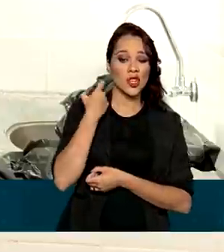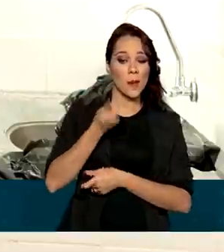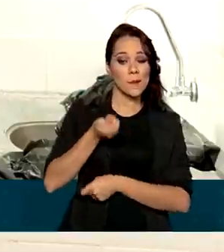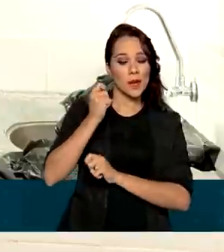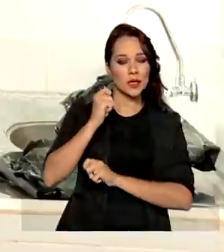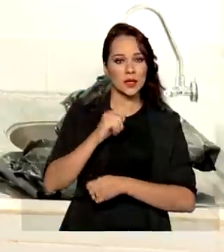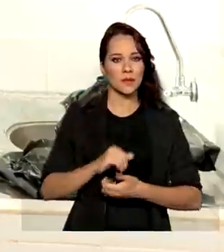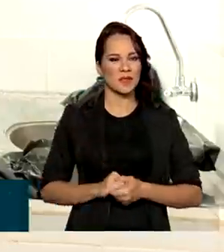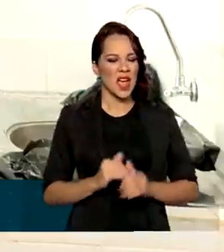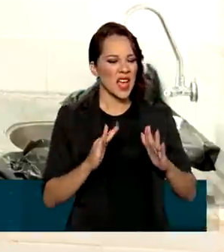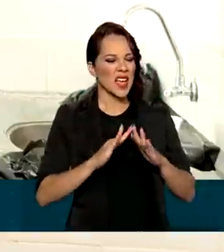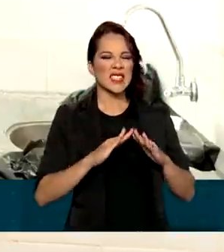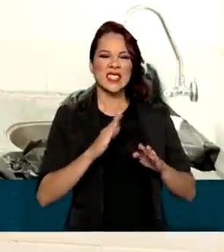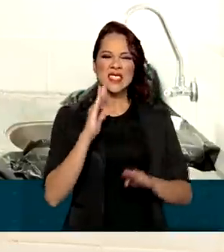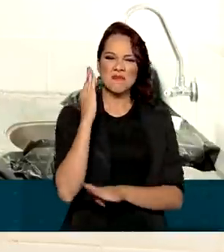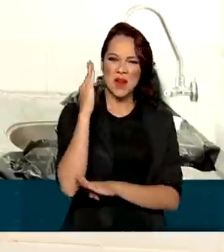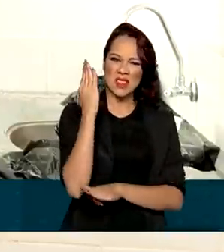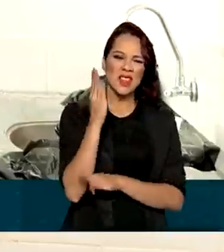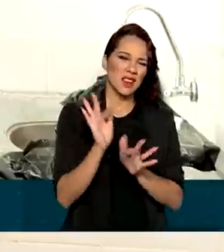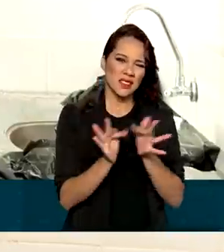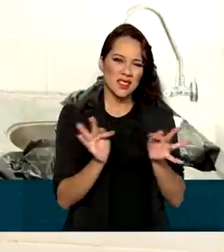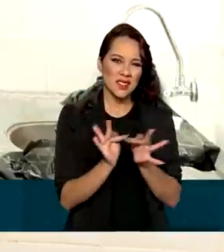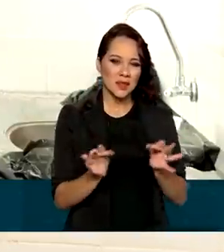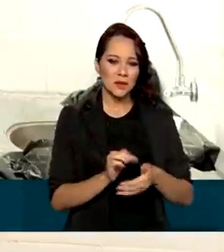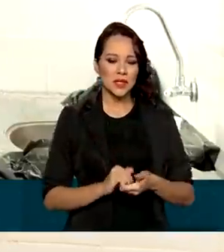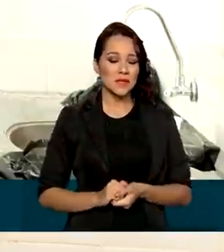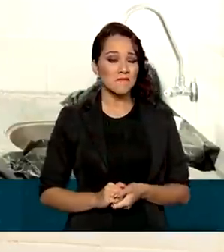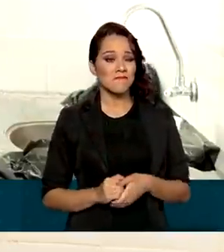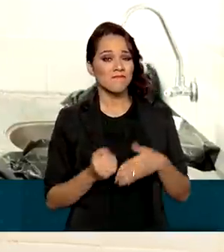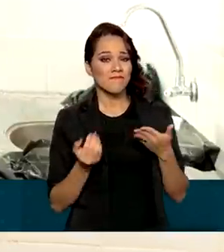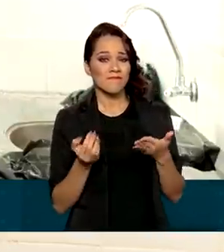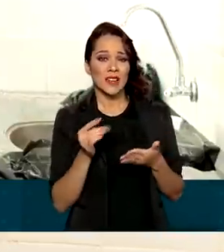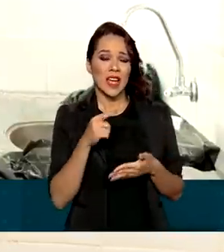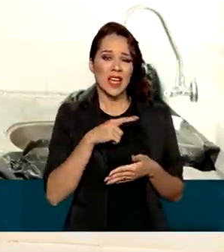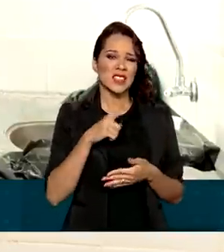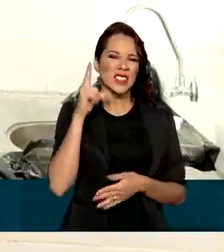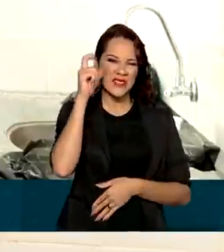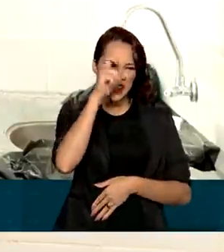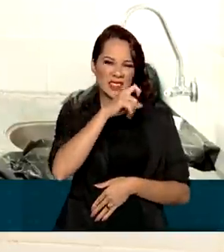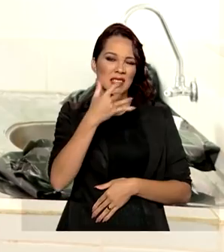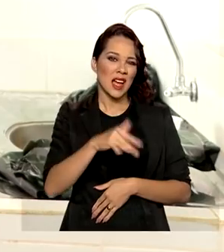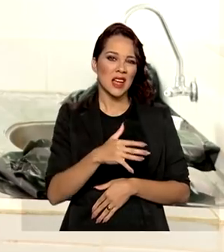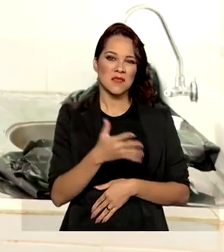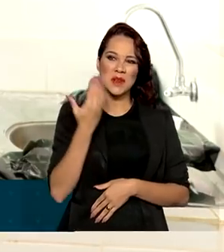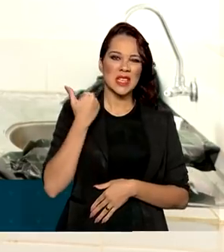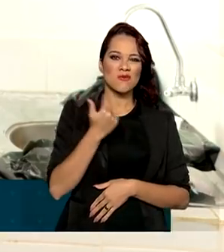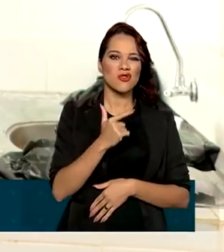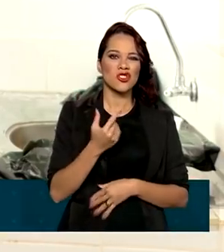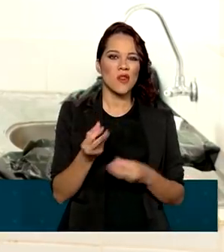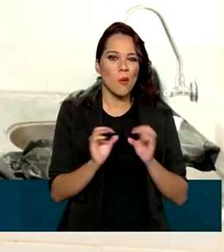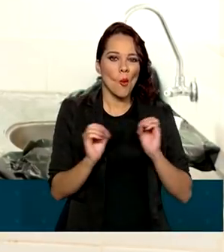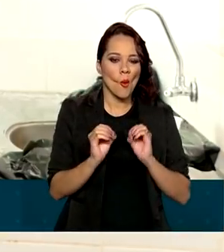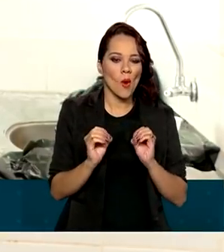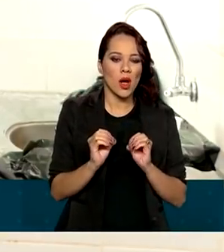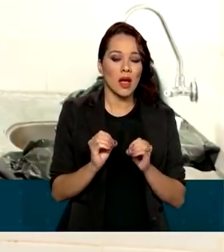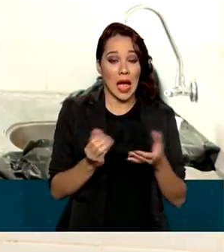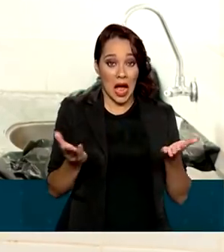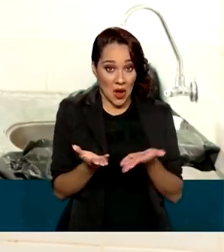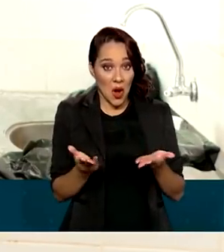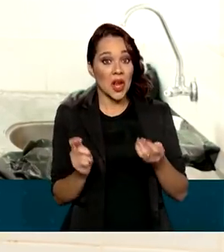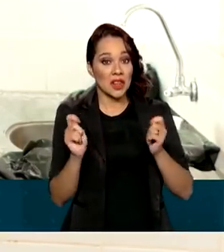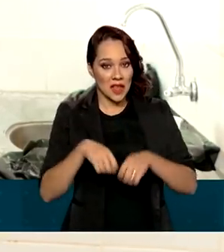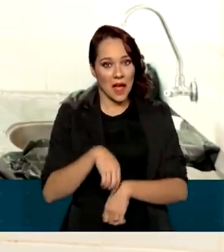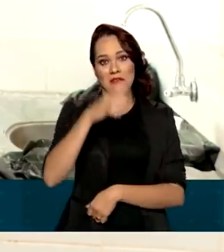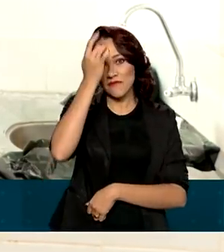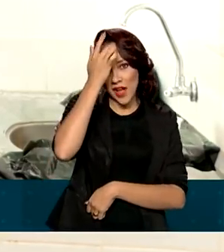uma casinha de madeira, simples, Era uma dificuldade danada, ninguém tinha dinheiro. Agora não,